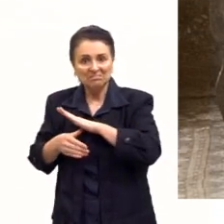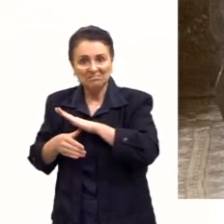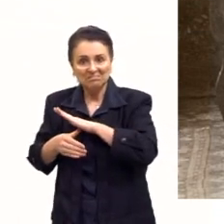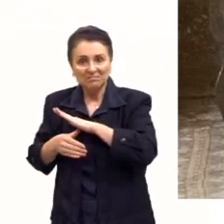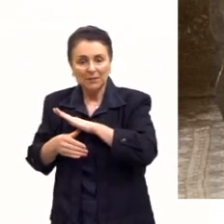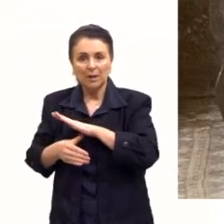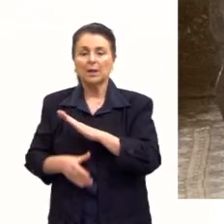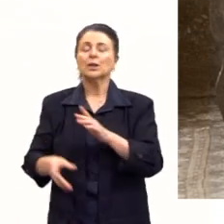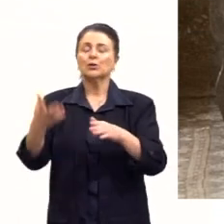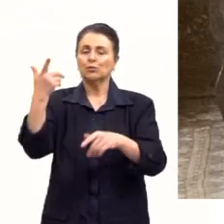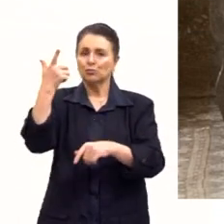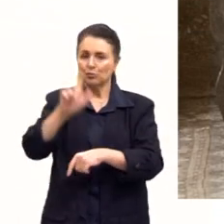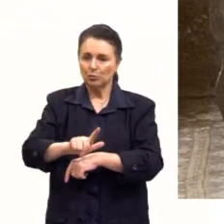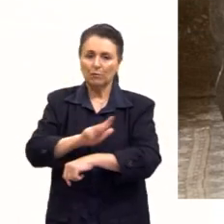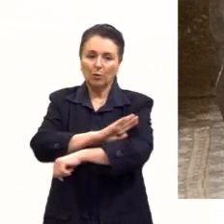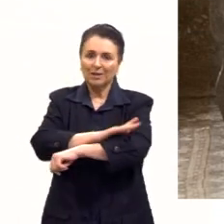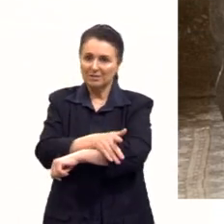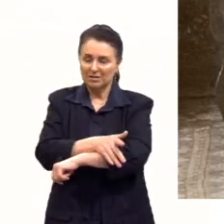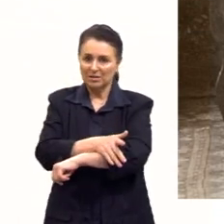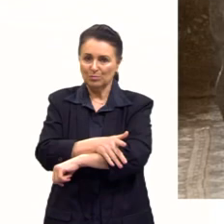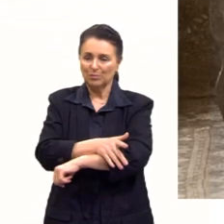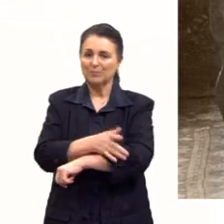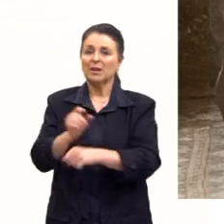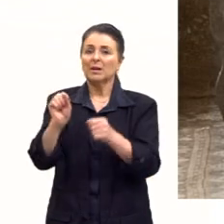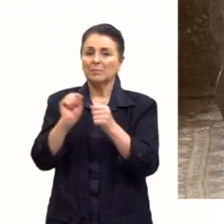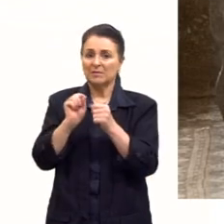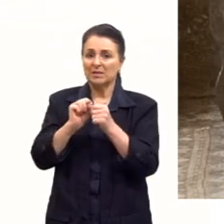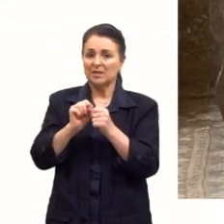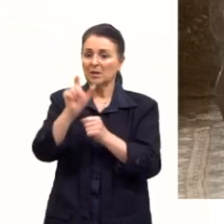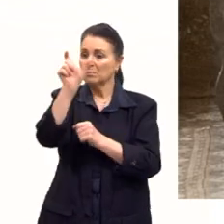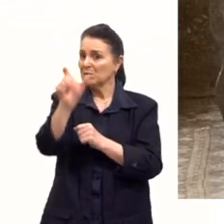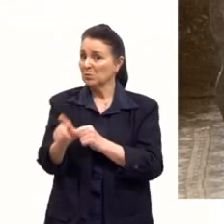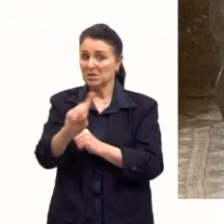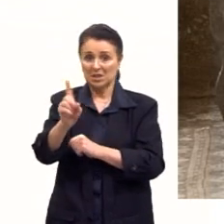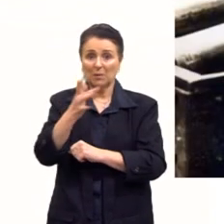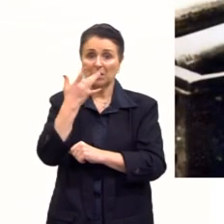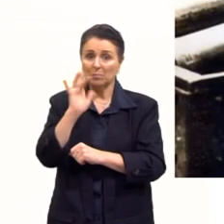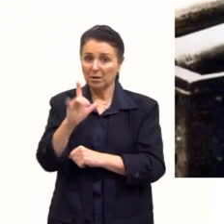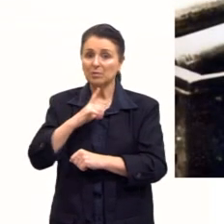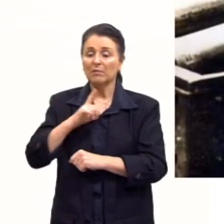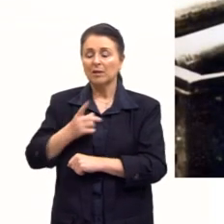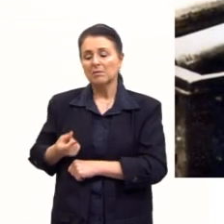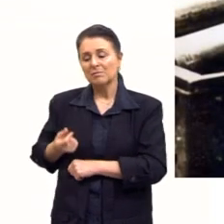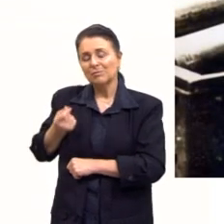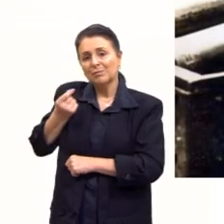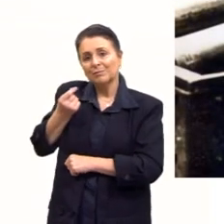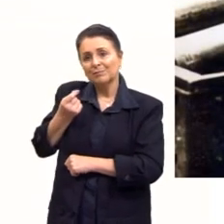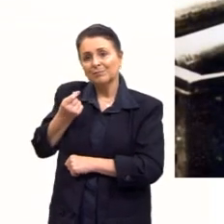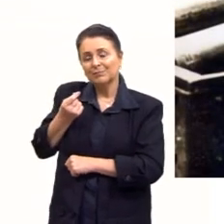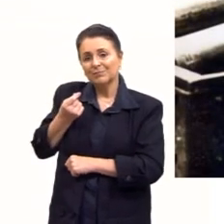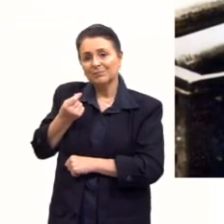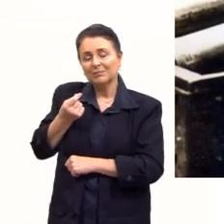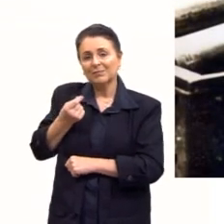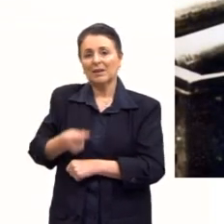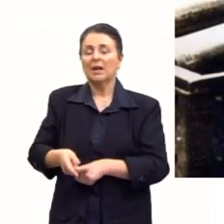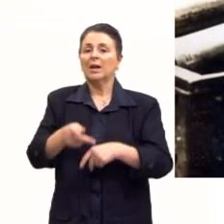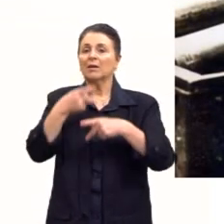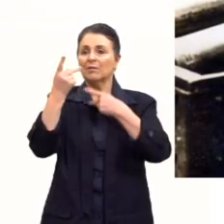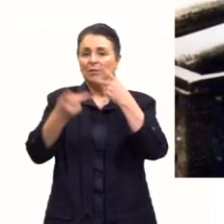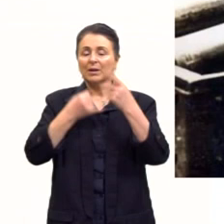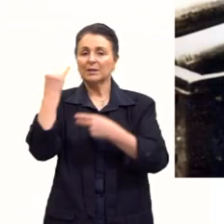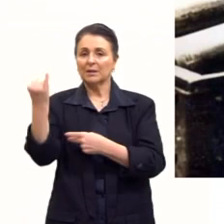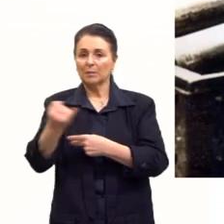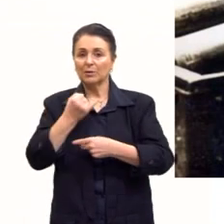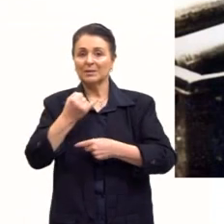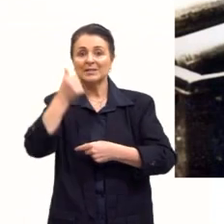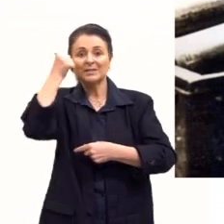impedindo que pessoas não brancas tenham uma boa condição financeira. A gente falou um pouquinho dessa importância